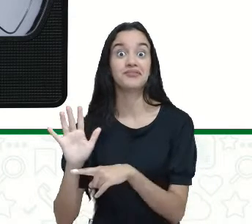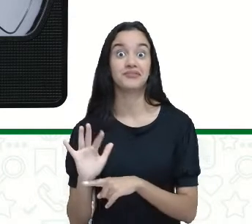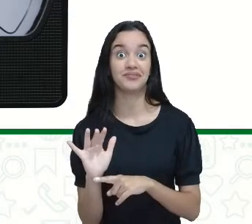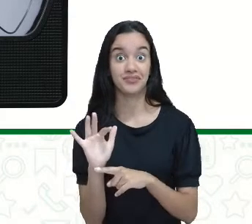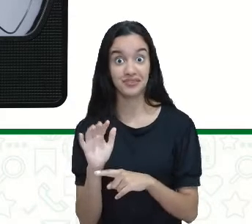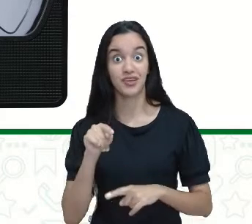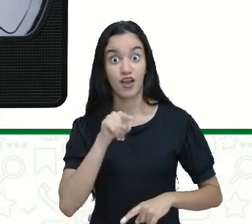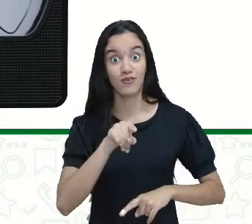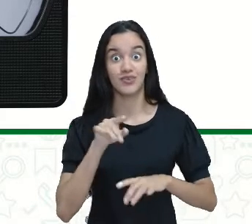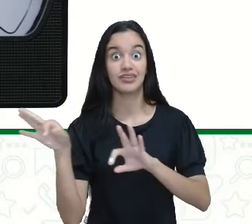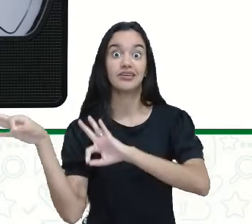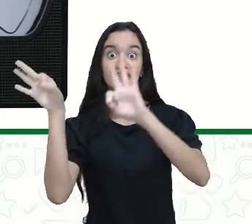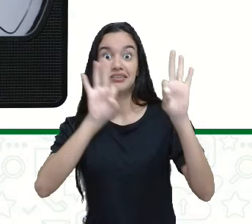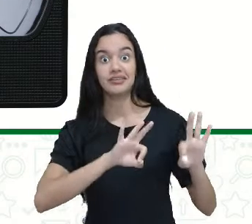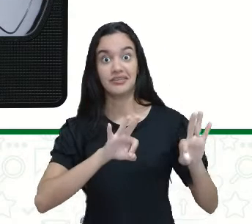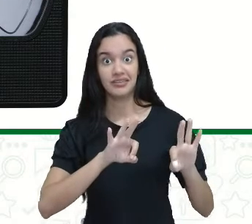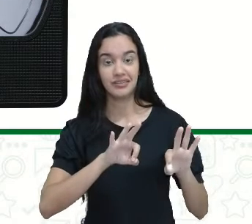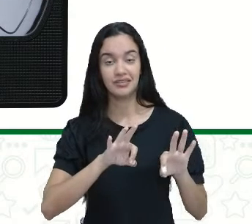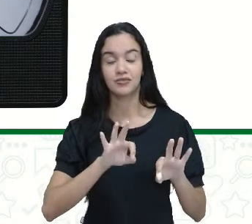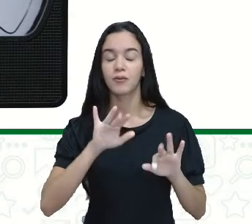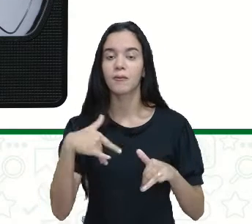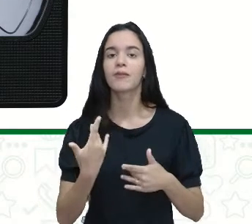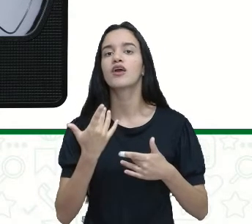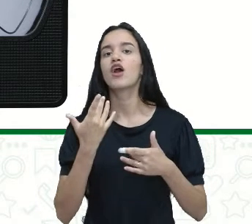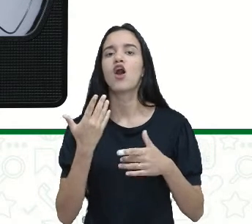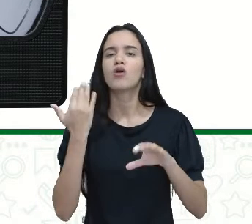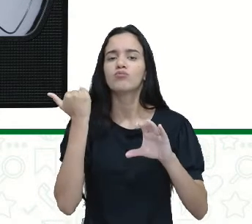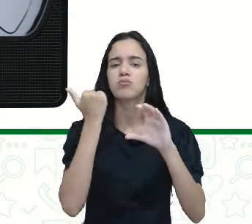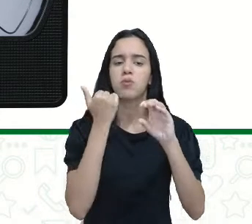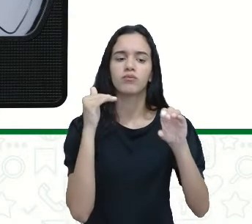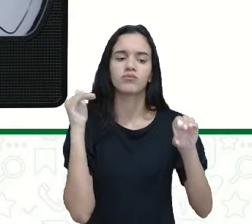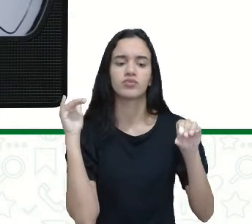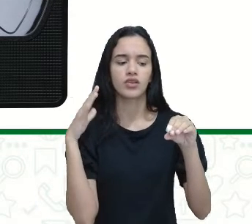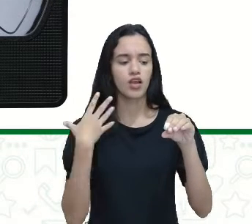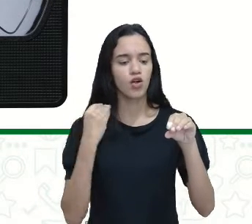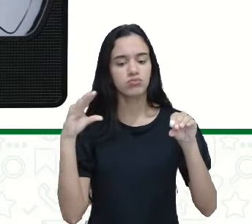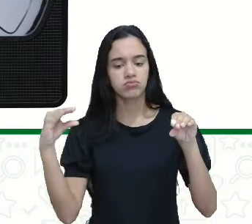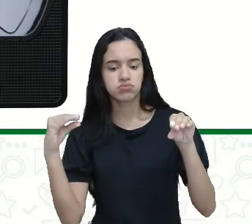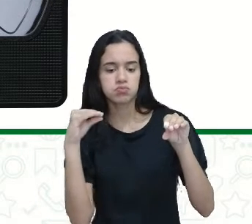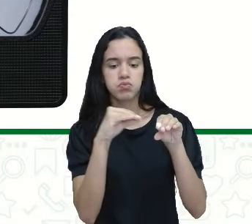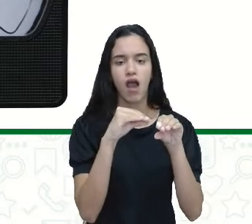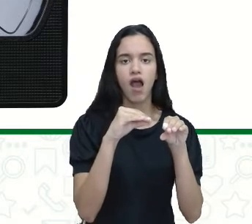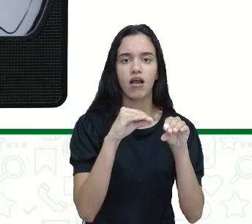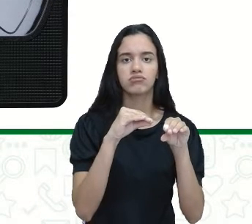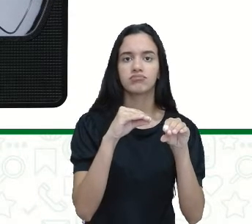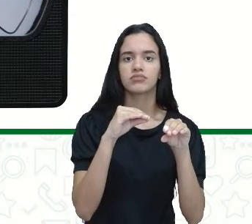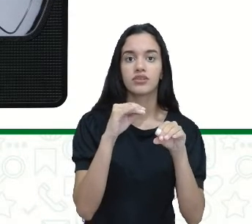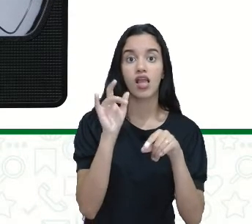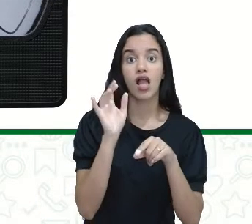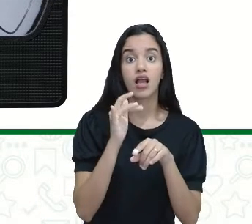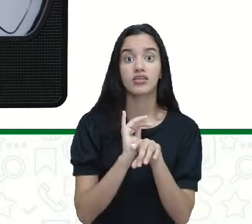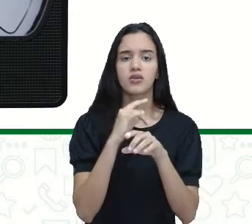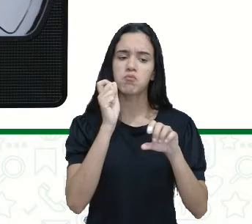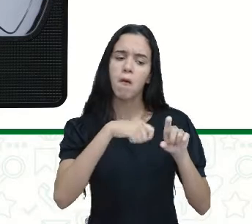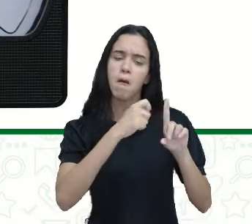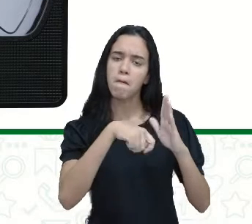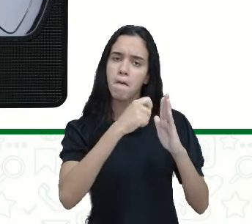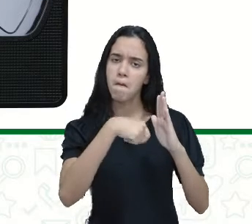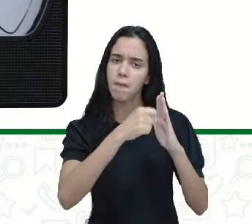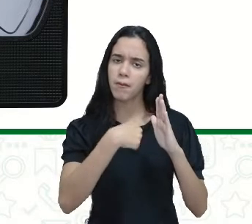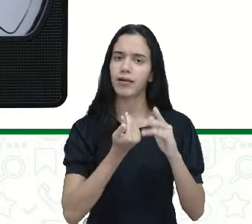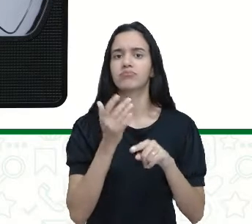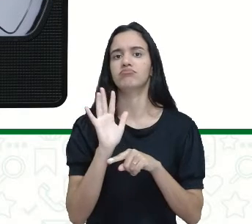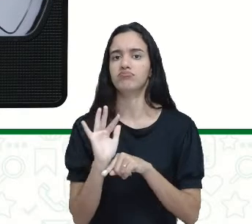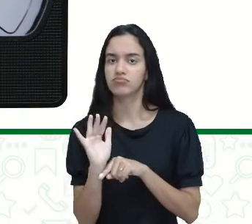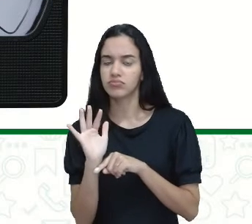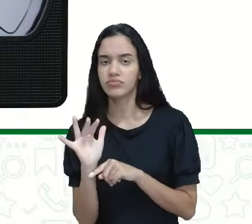filme com esse tipo de objeto? Colocava lá um videocassete e ficava assistindo filme.